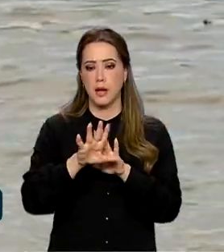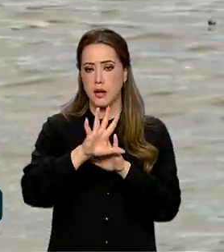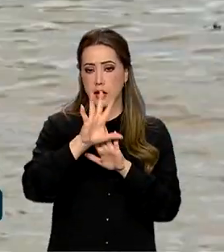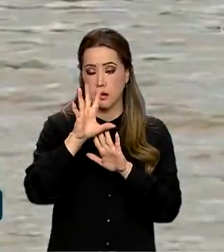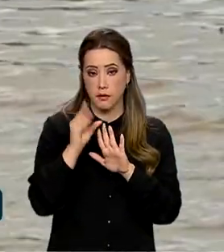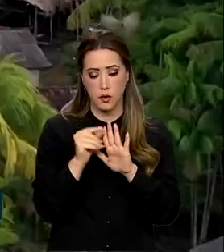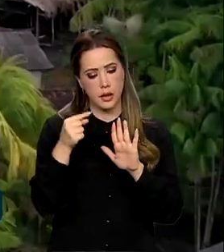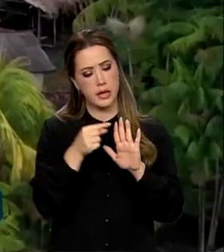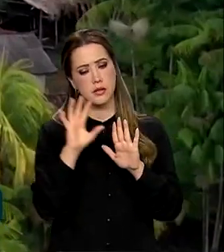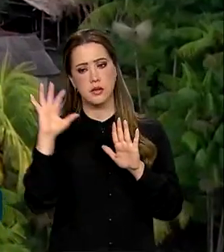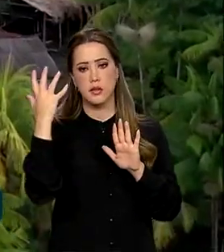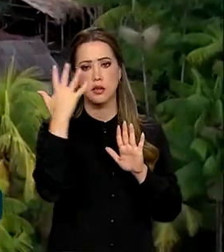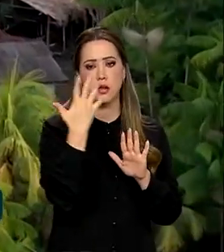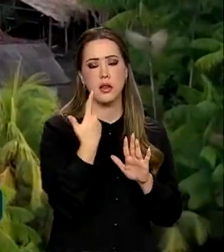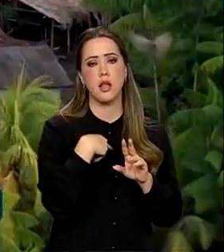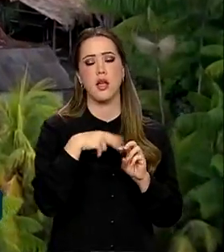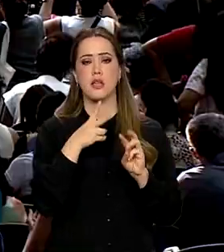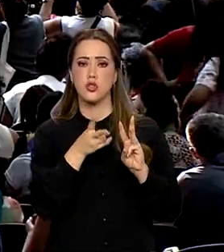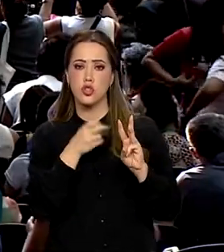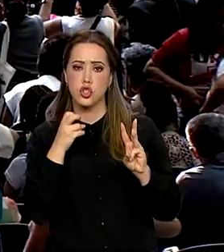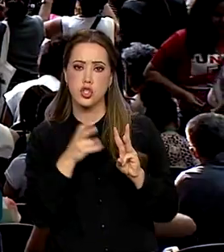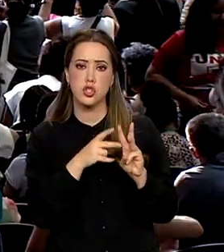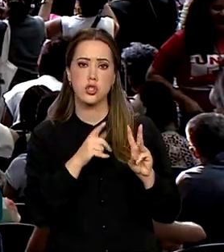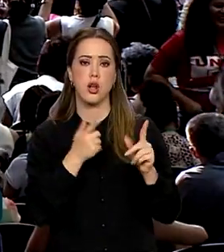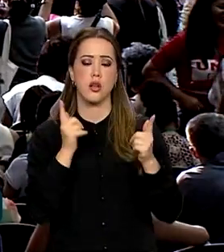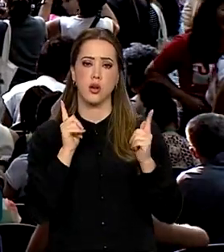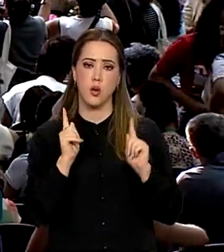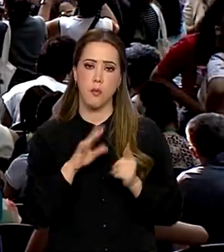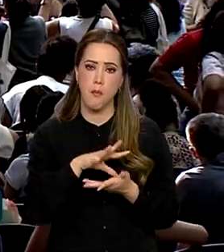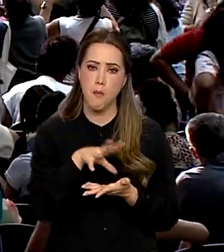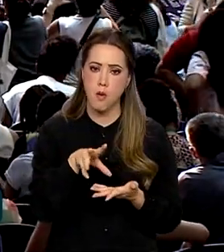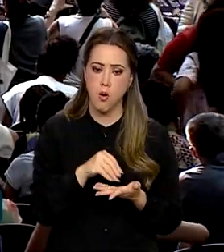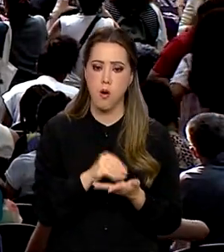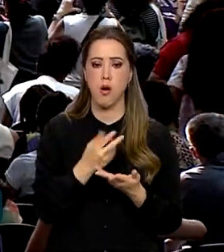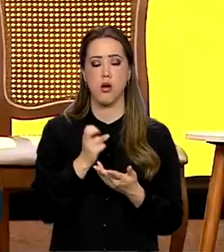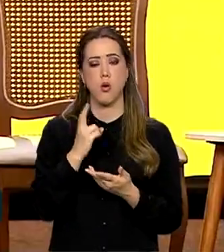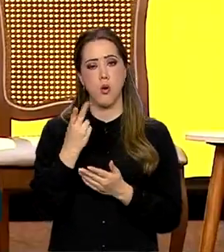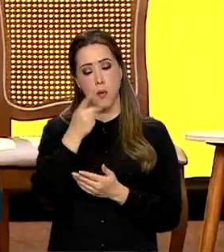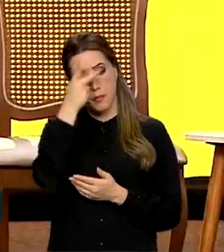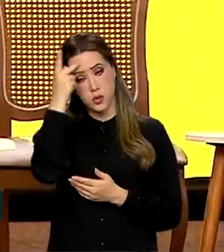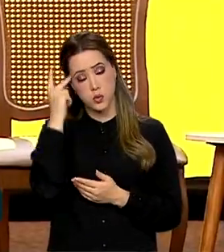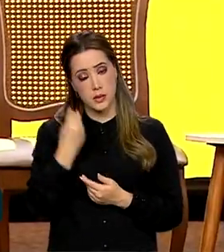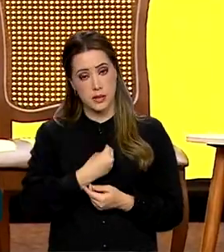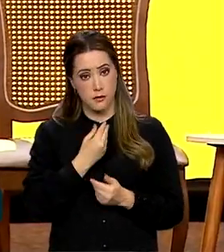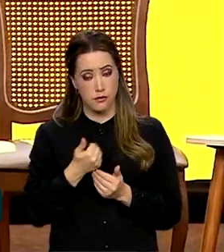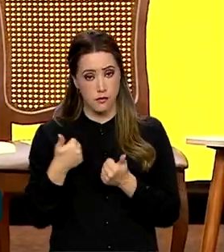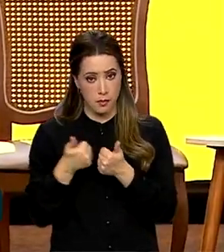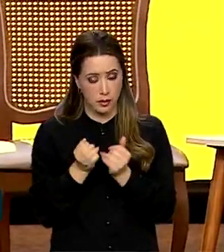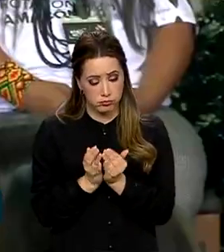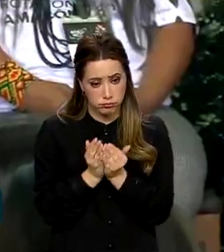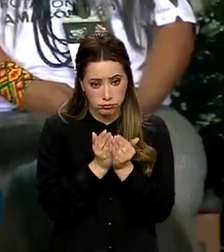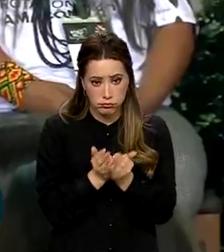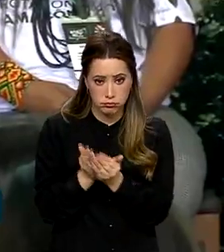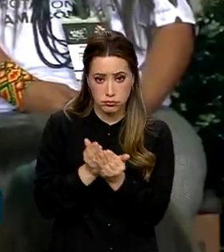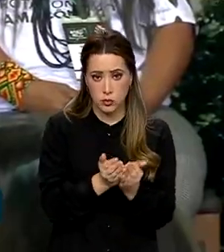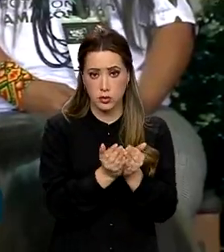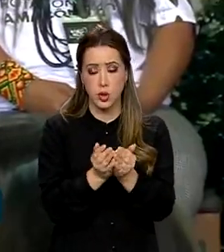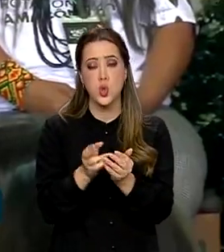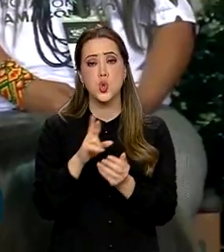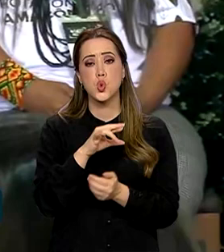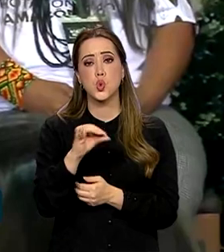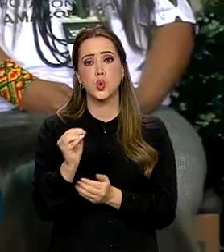quilombolas, ribeirinhos. E parte deles estará em Belém, no Pará, nos próximos três dias, junto com